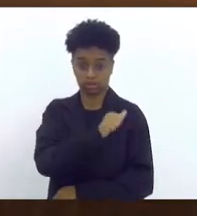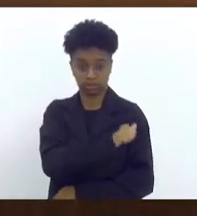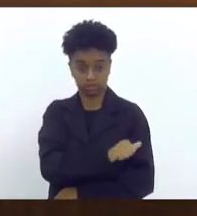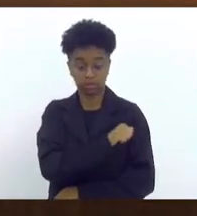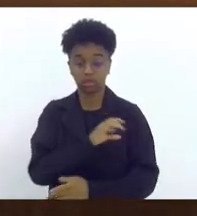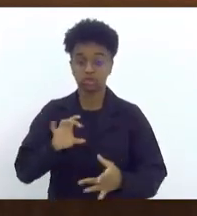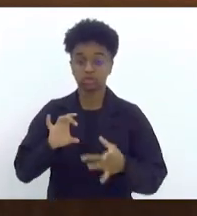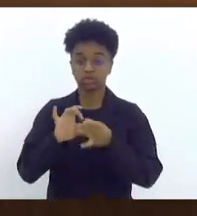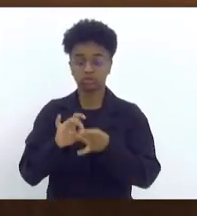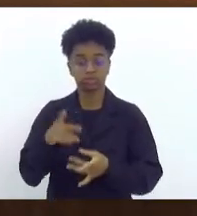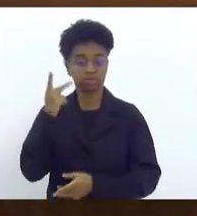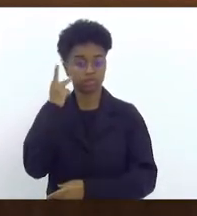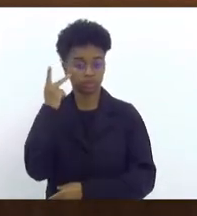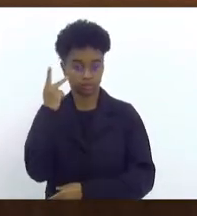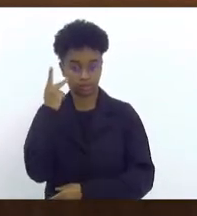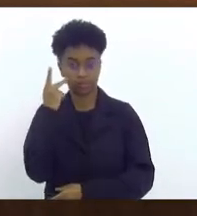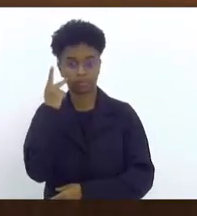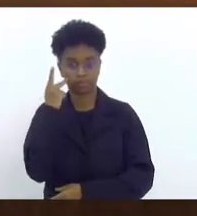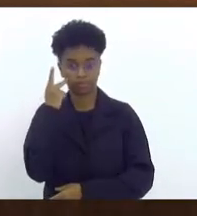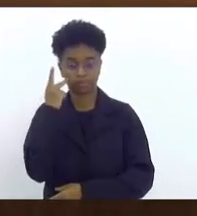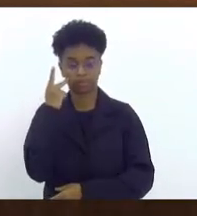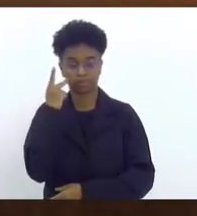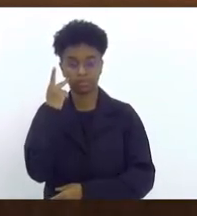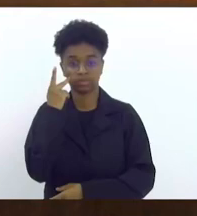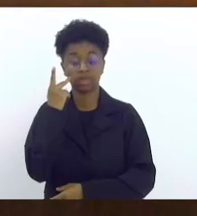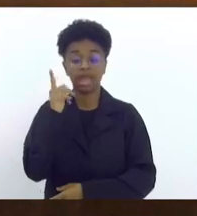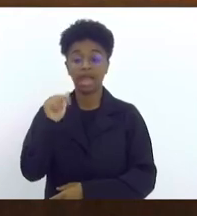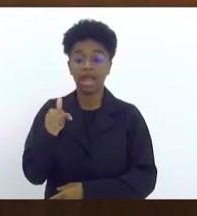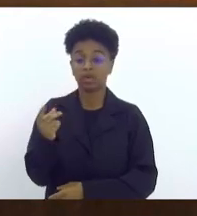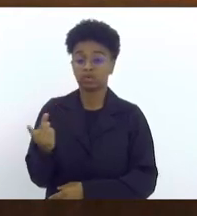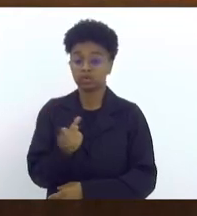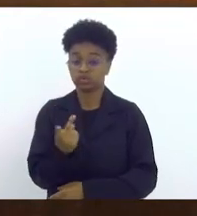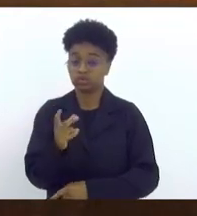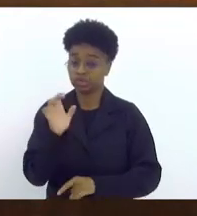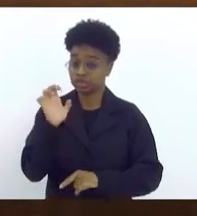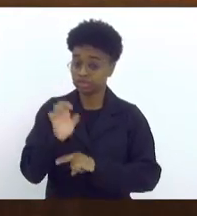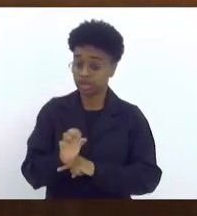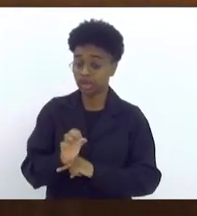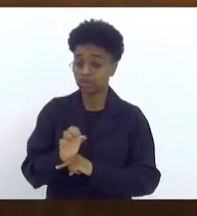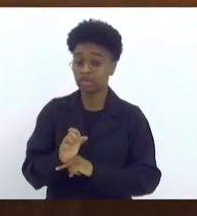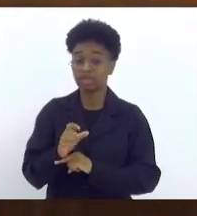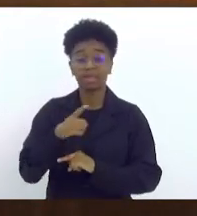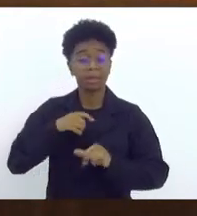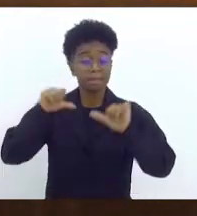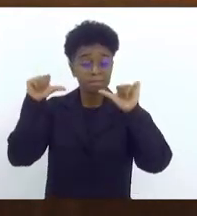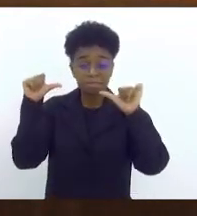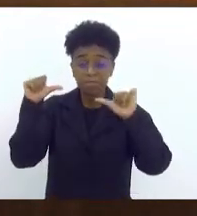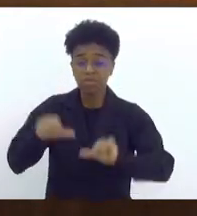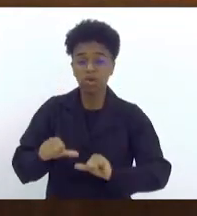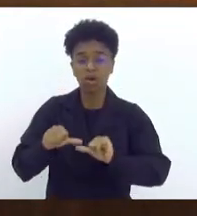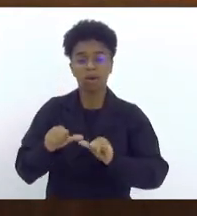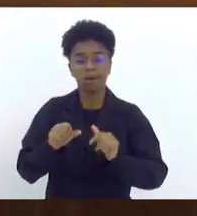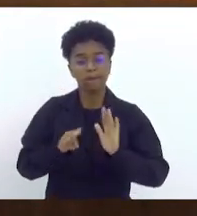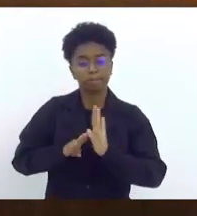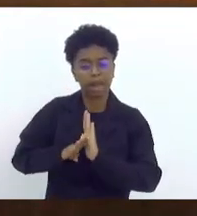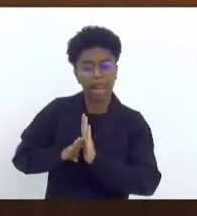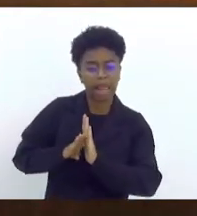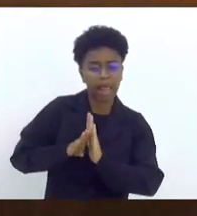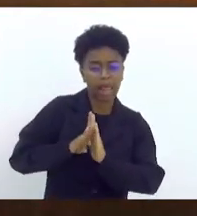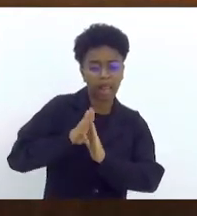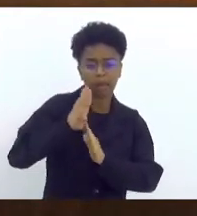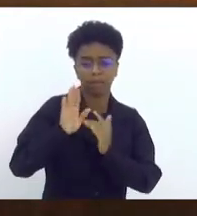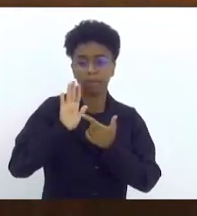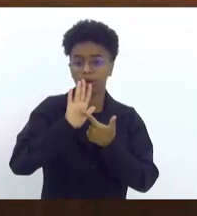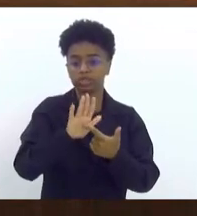com o Estado de São Paulo, são os estados com maior índice de feminicídio e isso